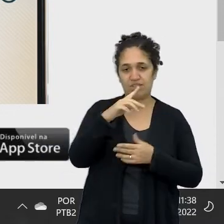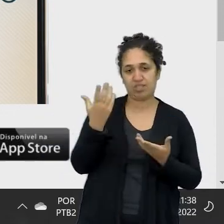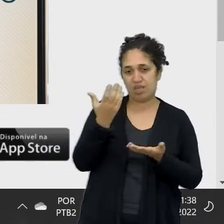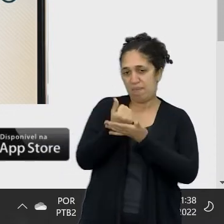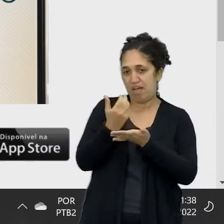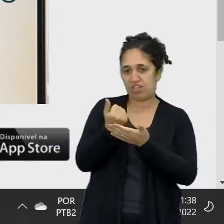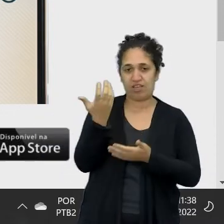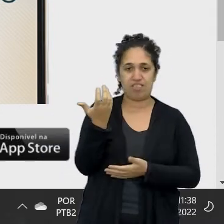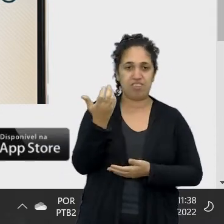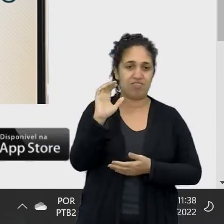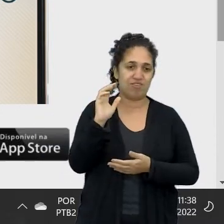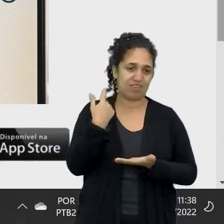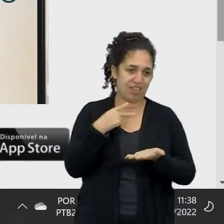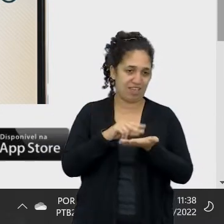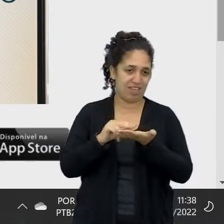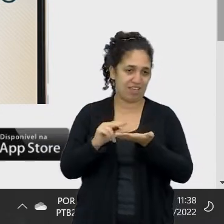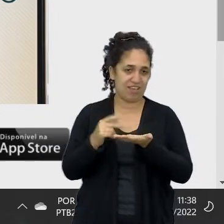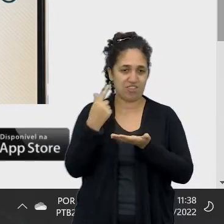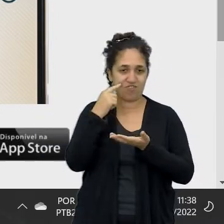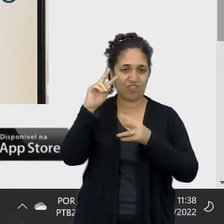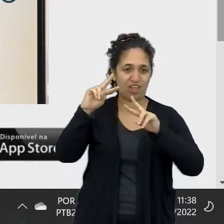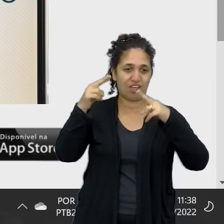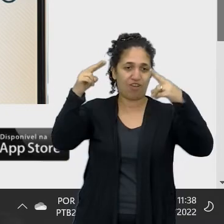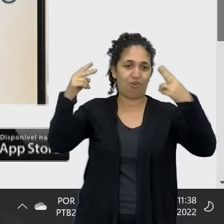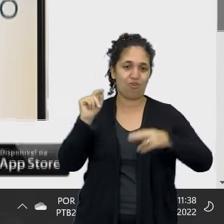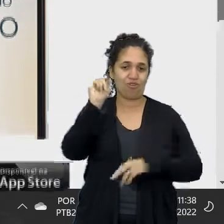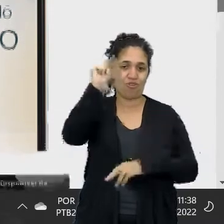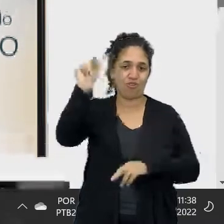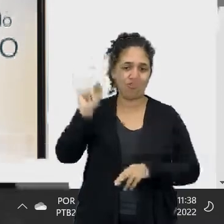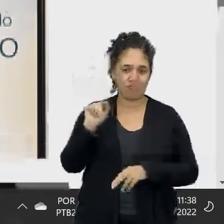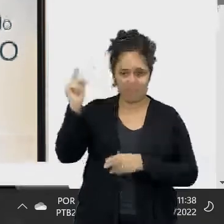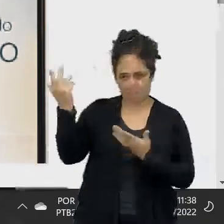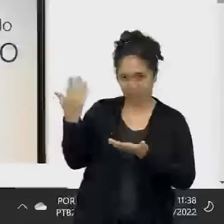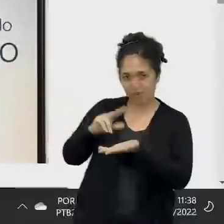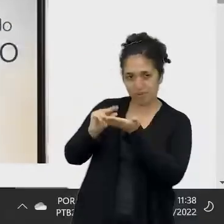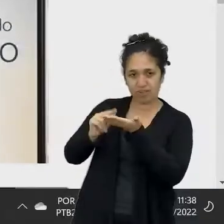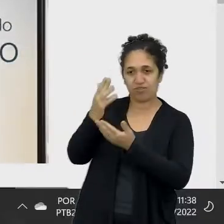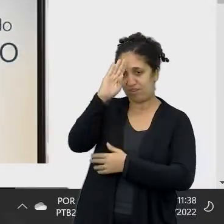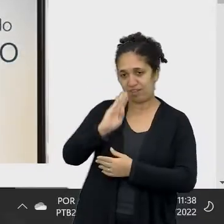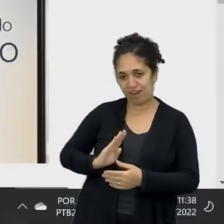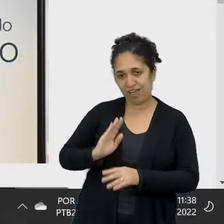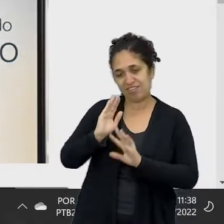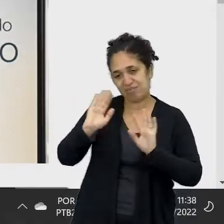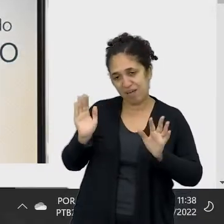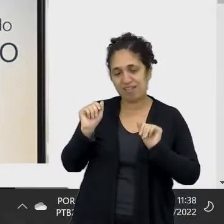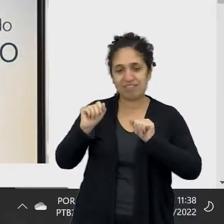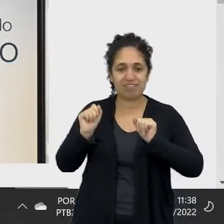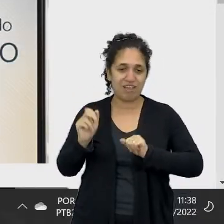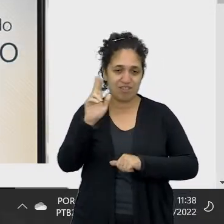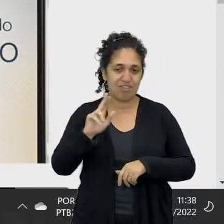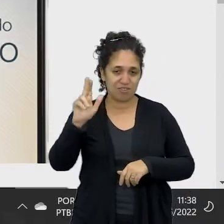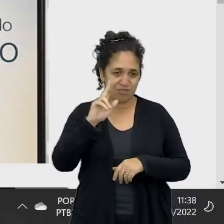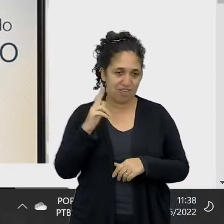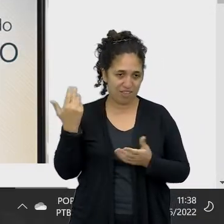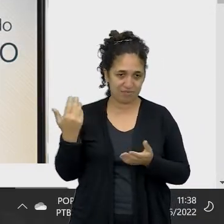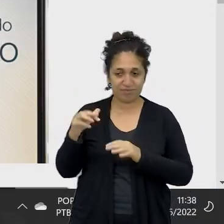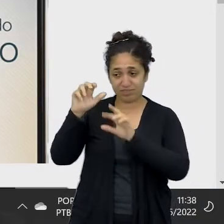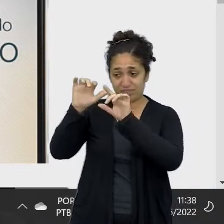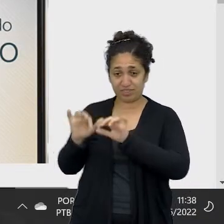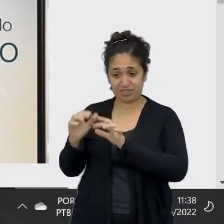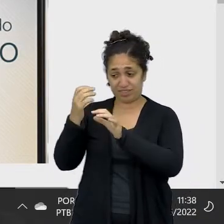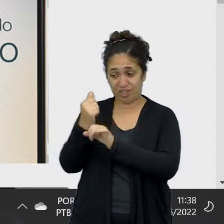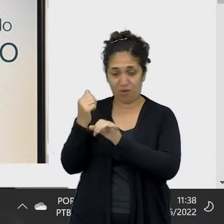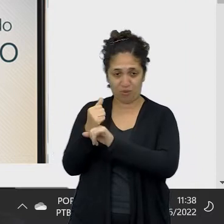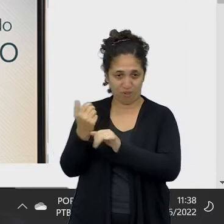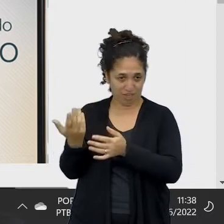esse aplicativo. É um aplicativo aí gratuito que você pode baixar. Então, a calculadora do Cidadão